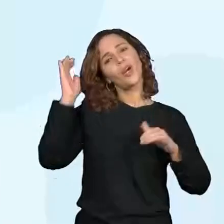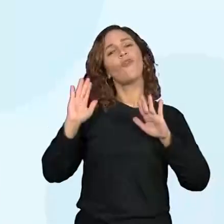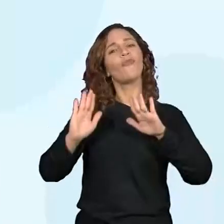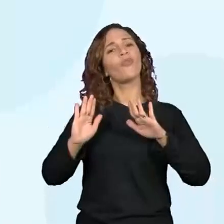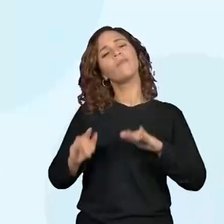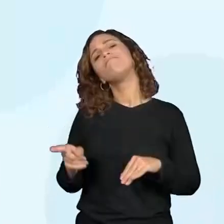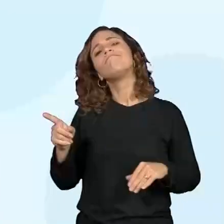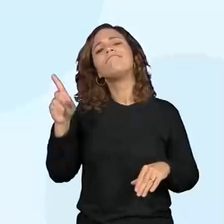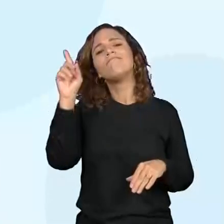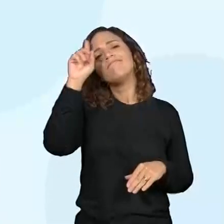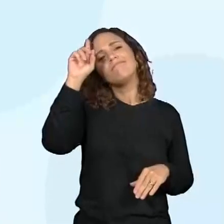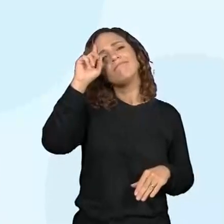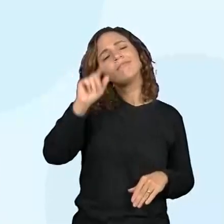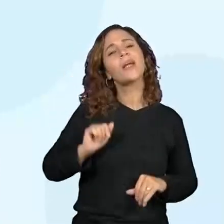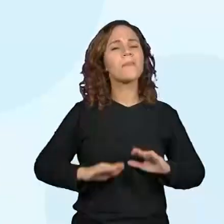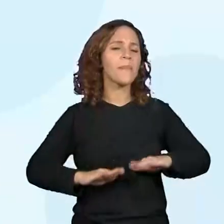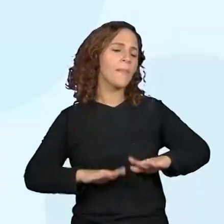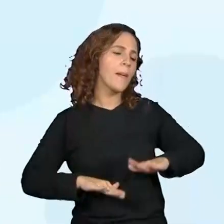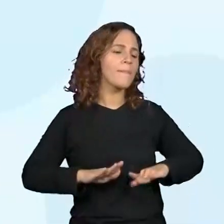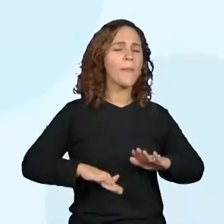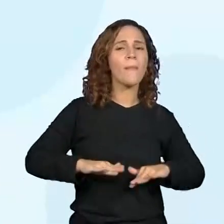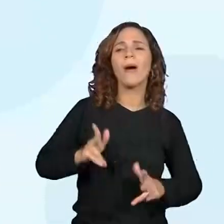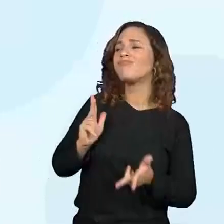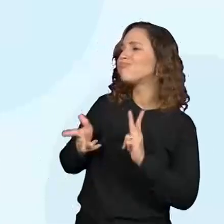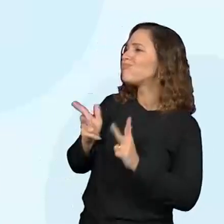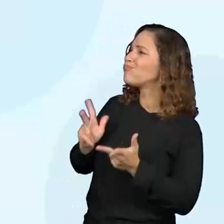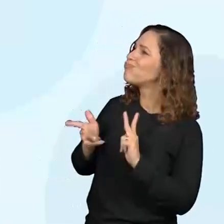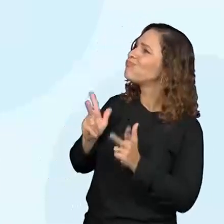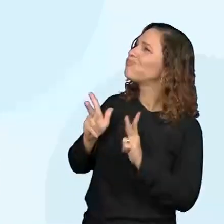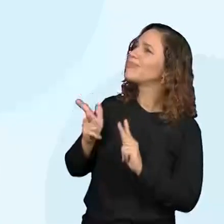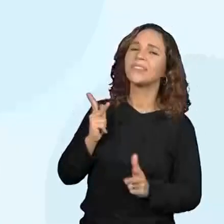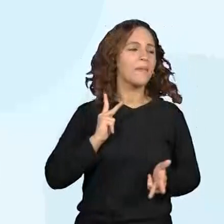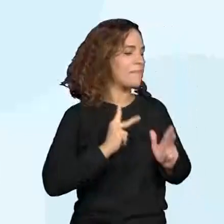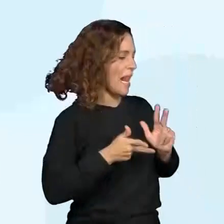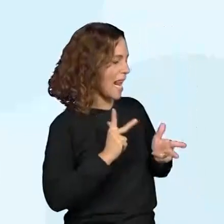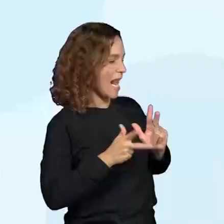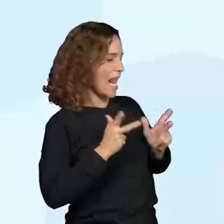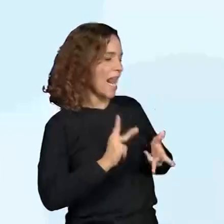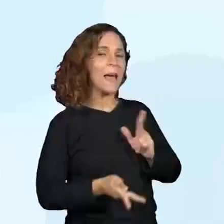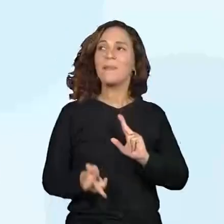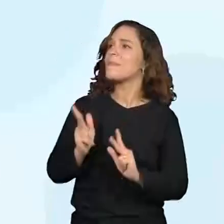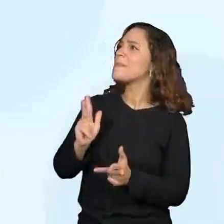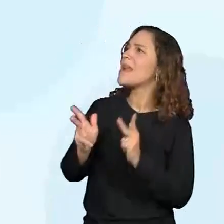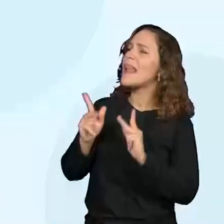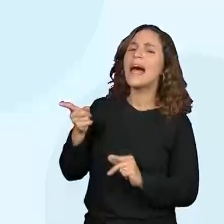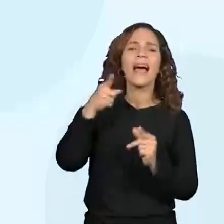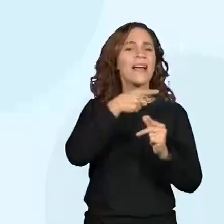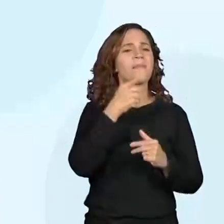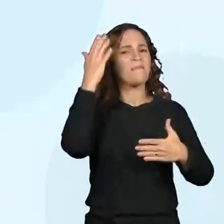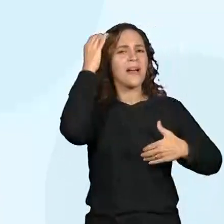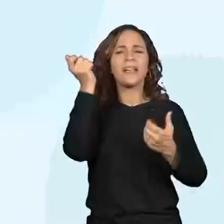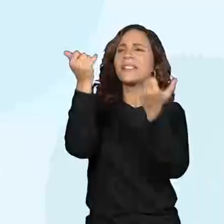Tocavam seu tamborzinho, conversavam, ele contava sobre a terra e ela ouvia.